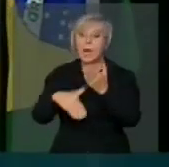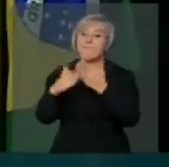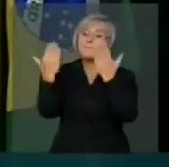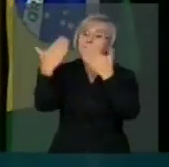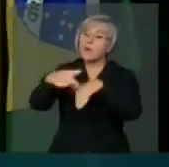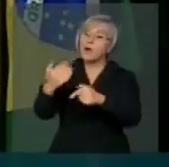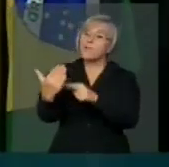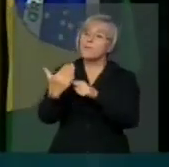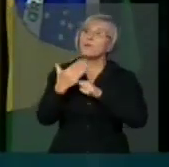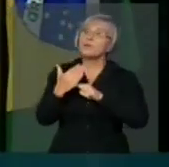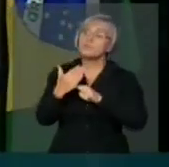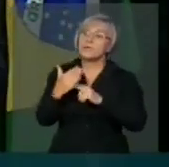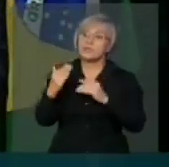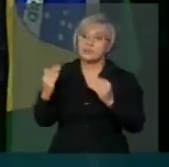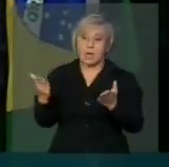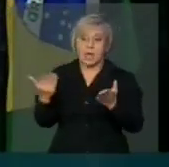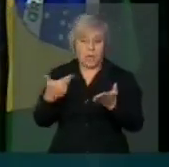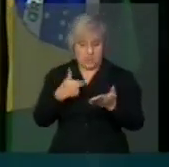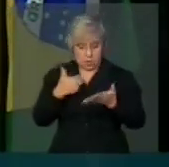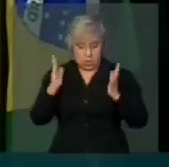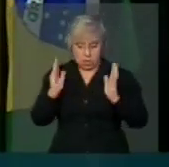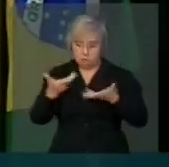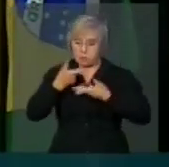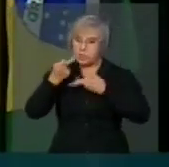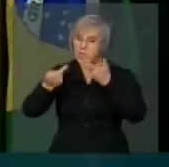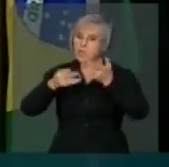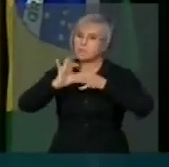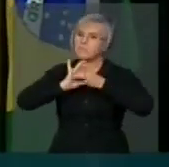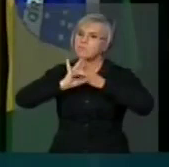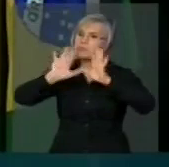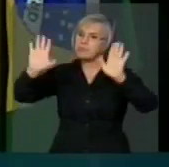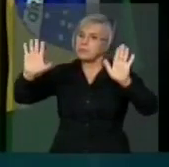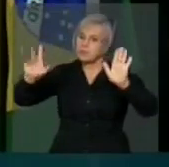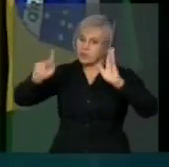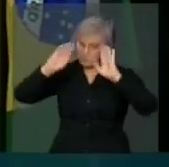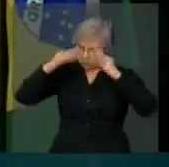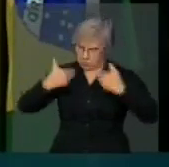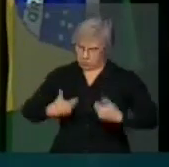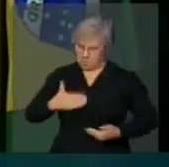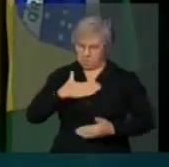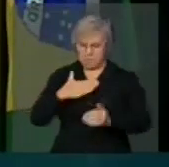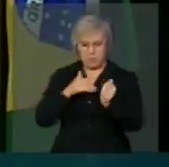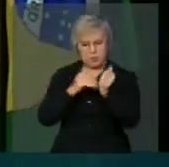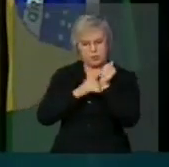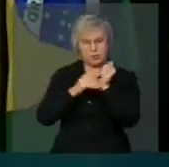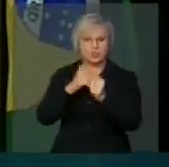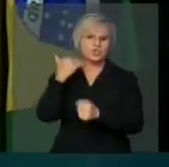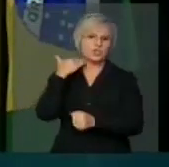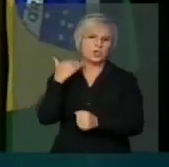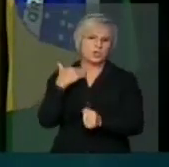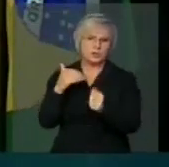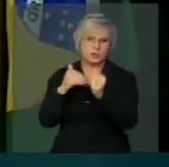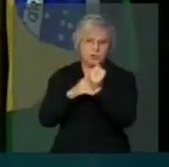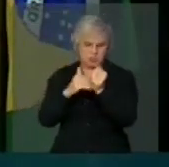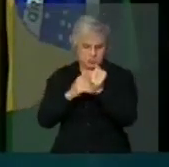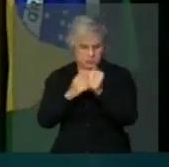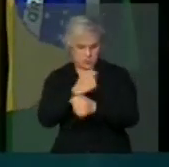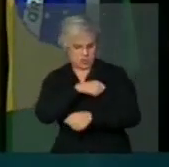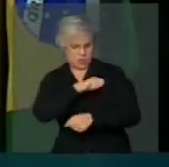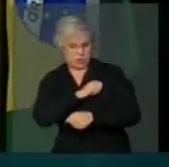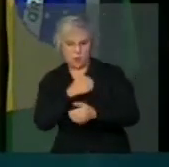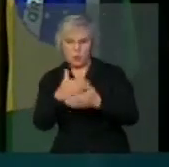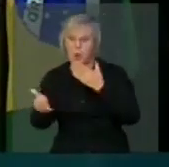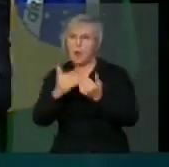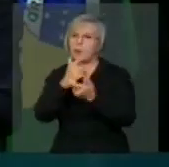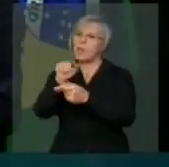e desde já eu coloco à disposição da Justiça meu sigilo bancário, meu sigilo fiscal, o que